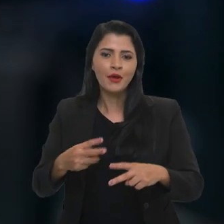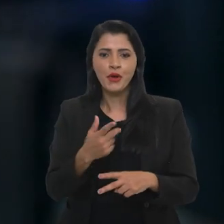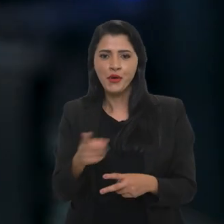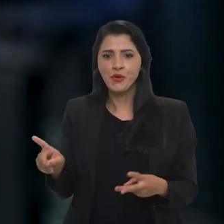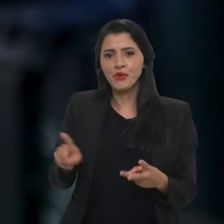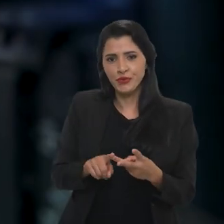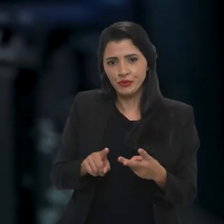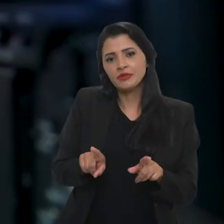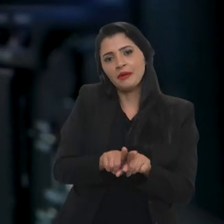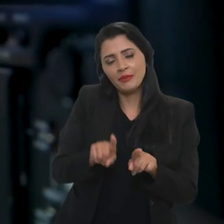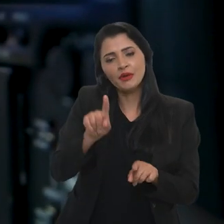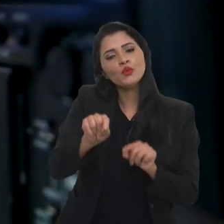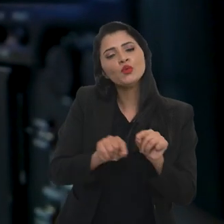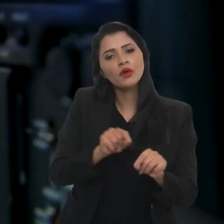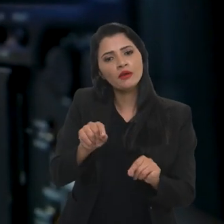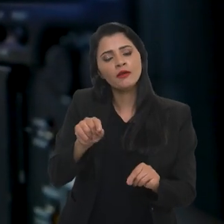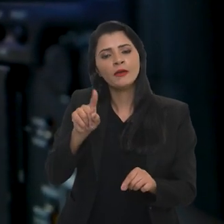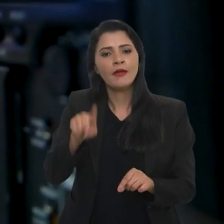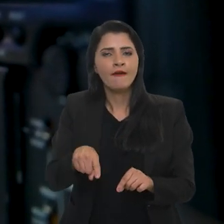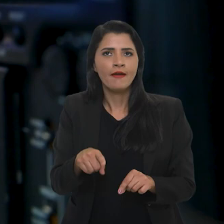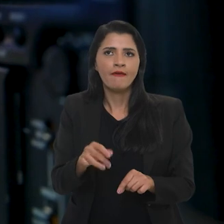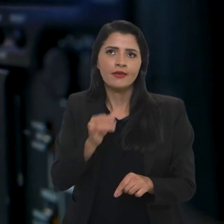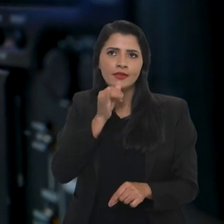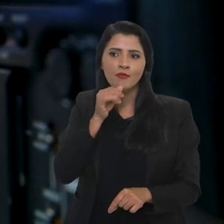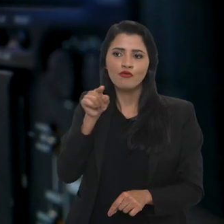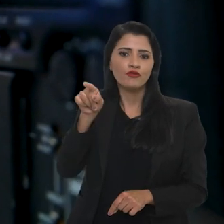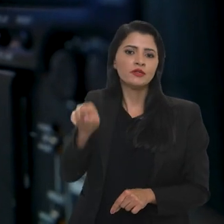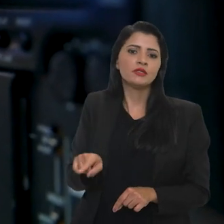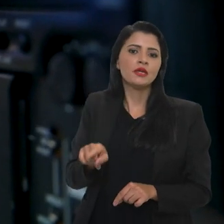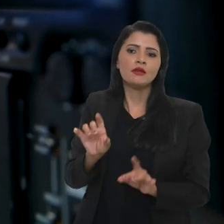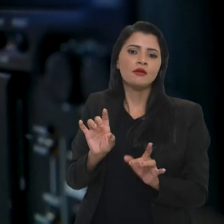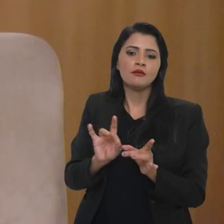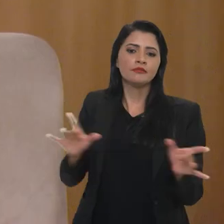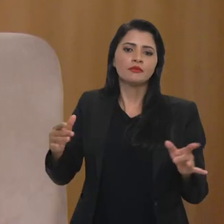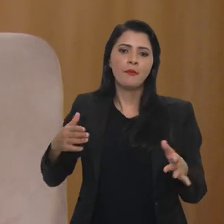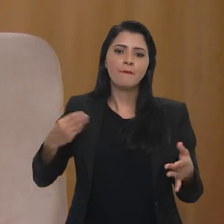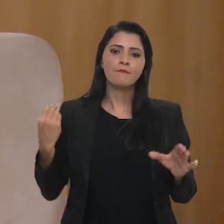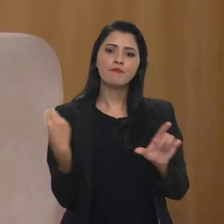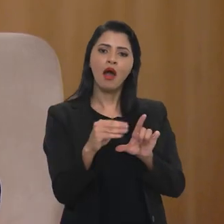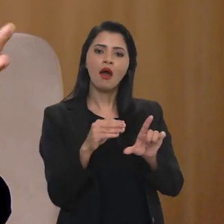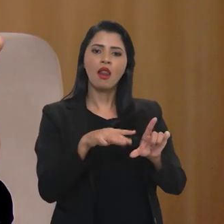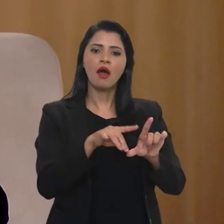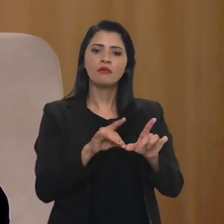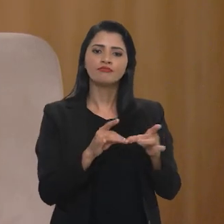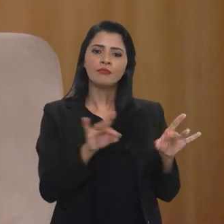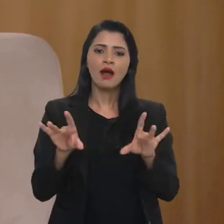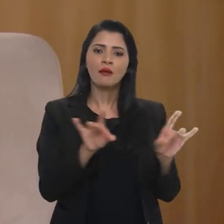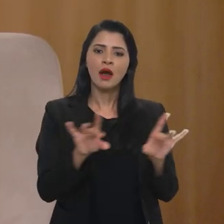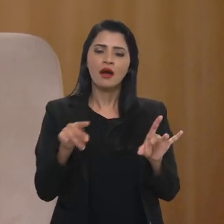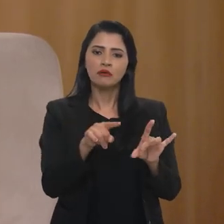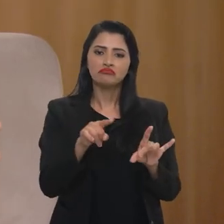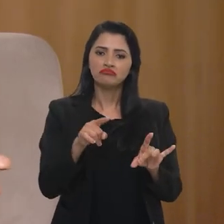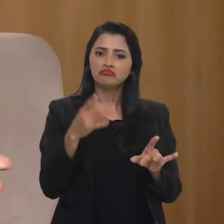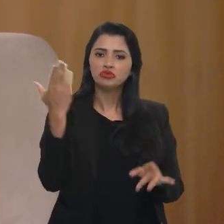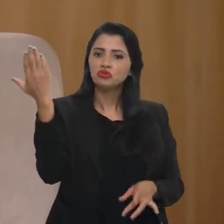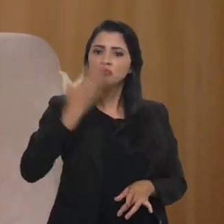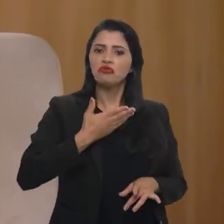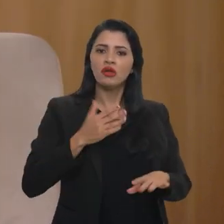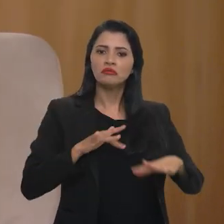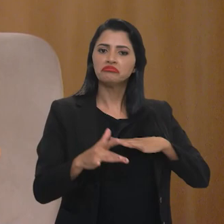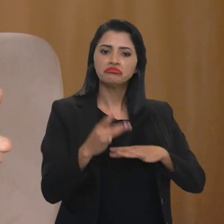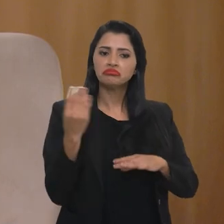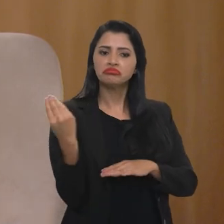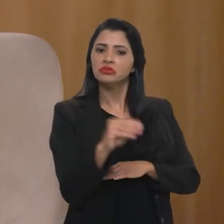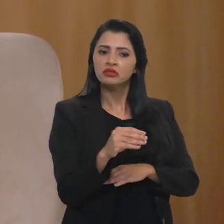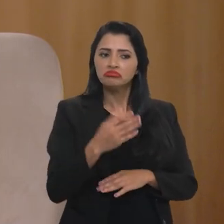Outra coisa... Outras coisas também são... Você, simplesmente, quando você publica uma coisa na rede social, a pessoa simplesmente não vê